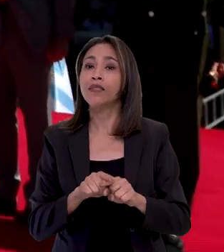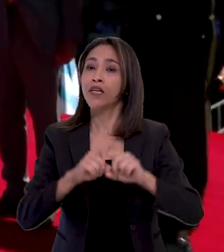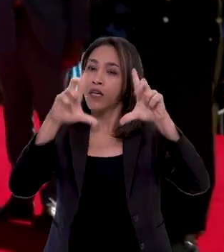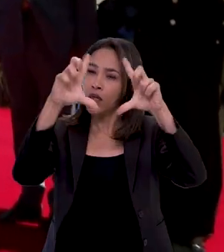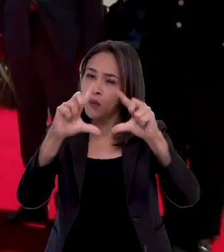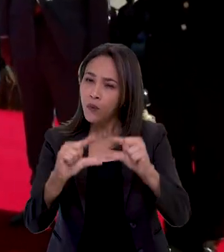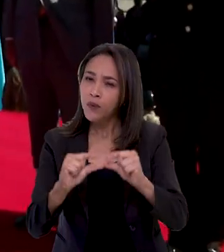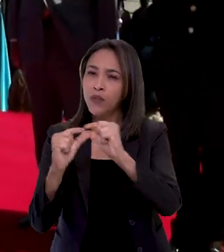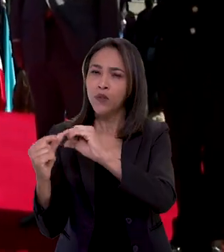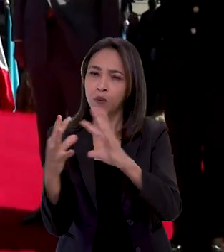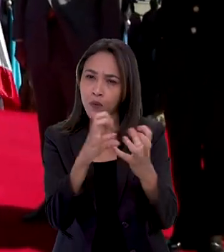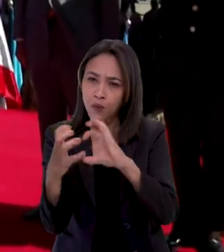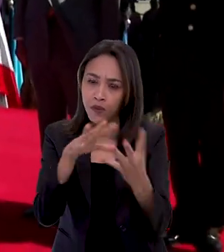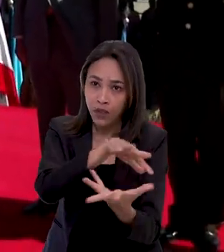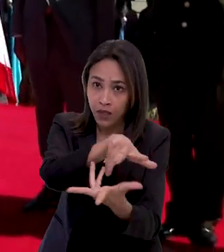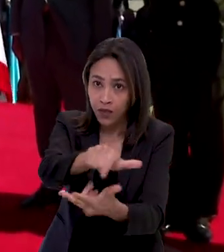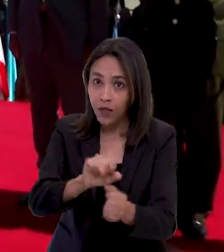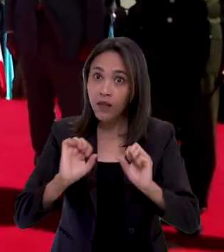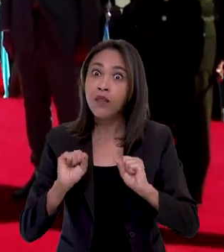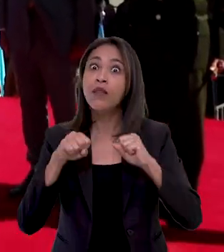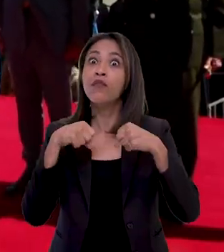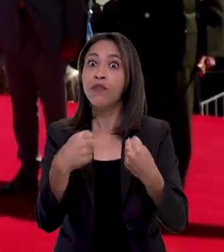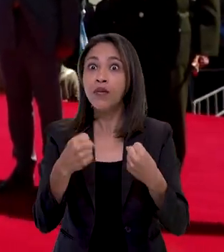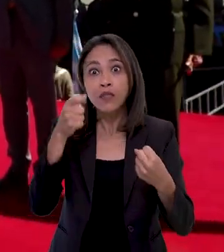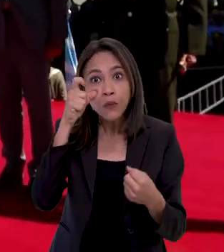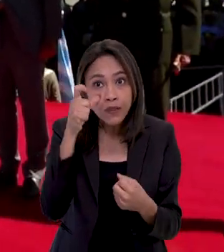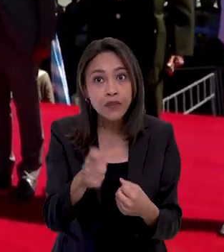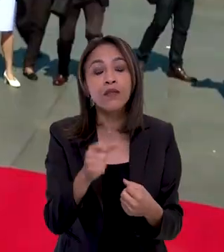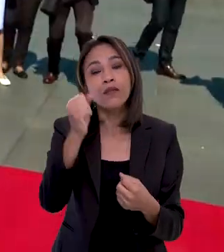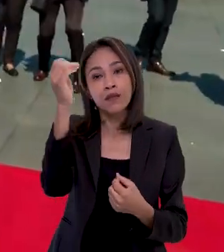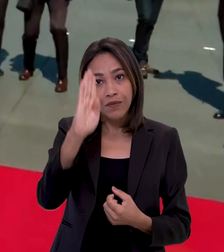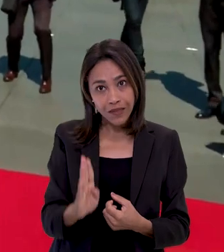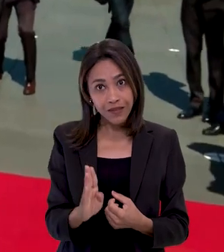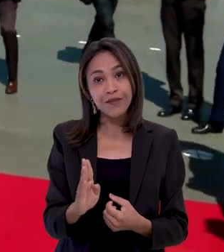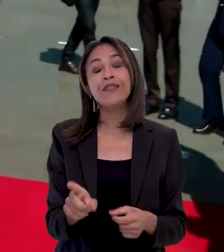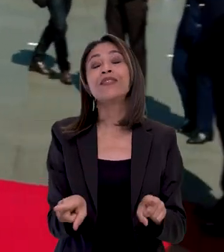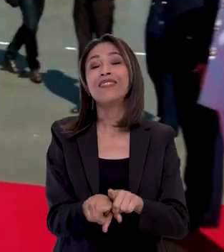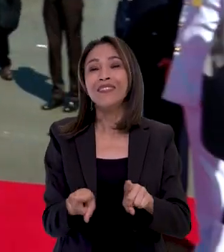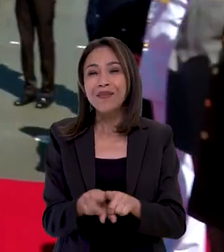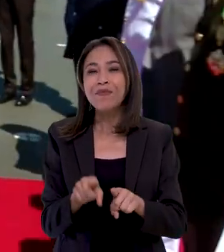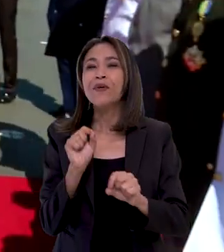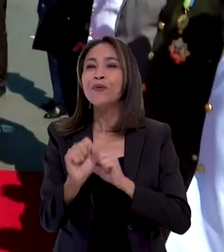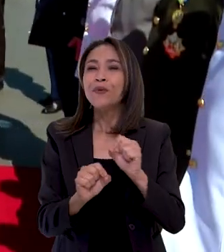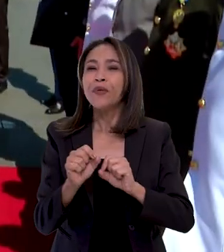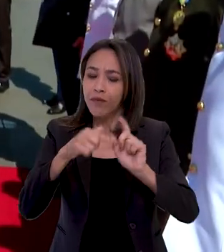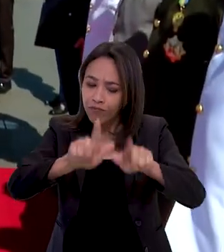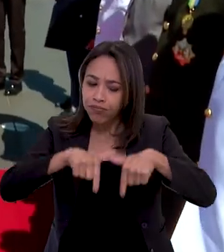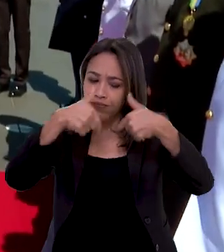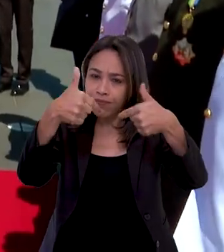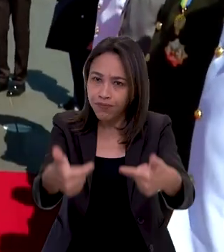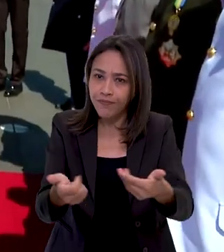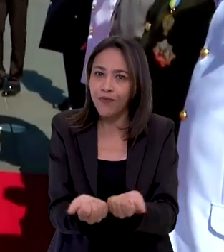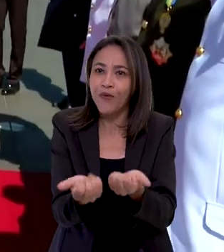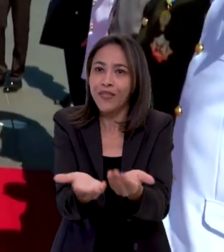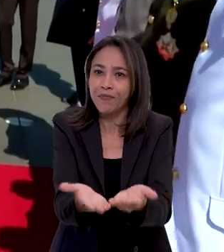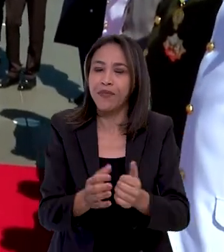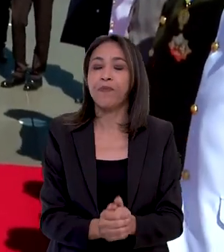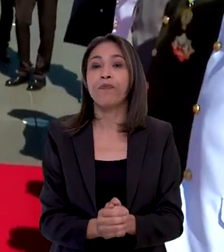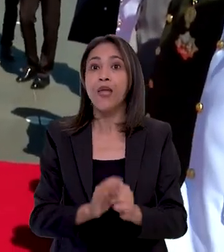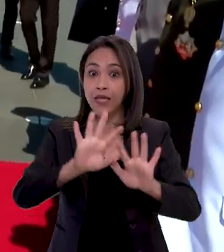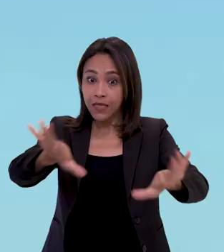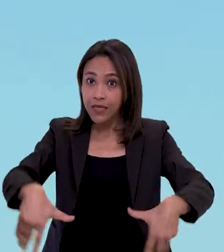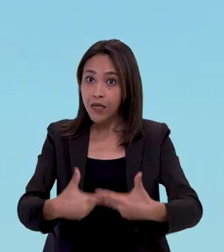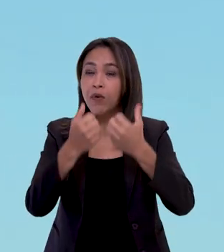conflitos internacionais na defesa dos interesses do Brasil e prestação de serviço. A cerimônia acontece no